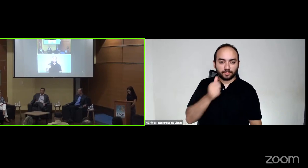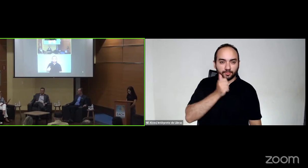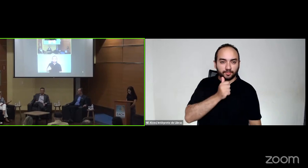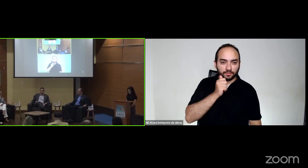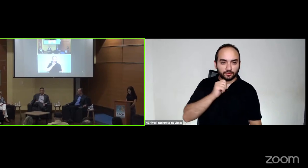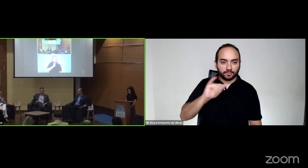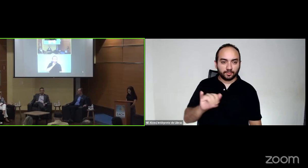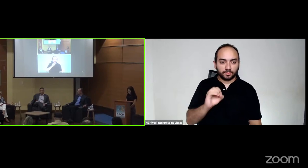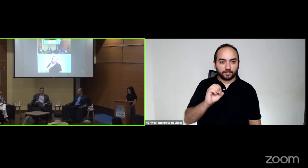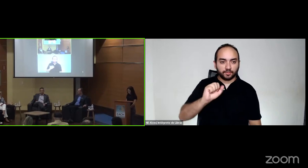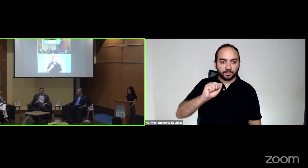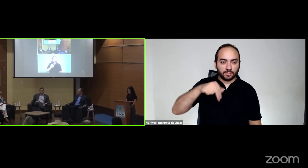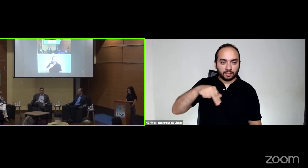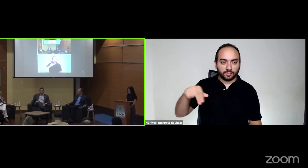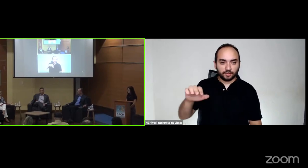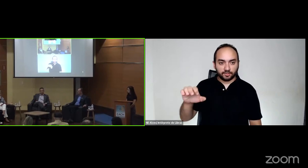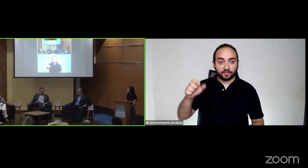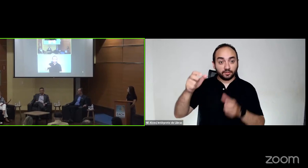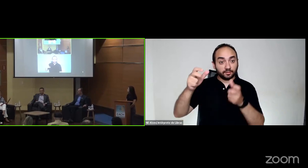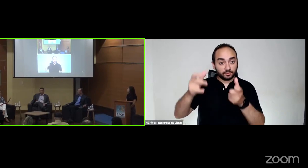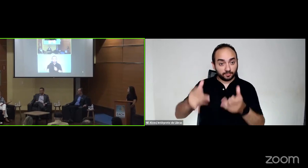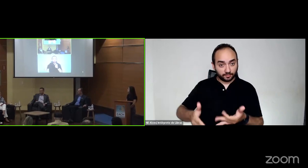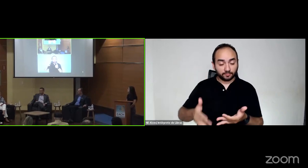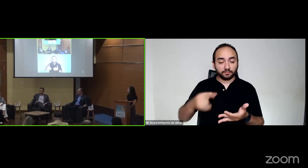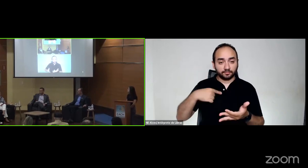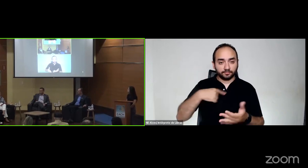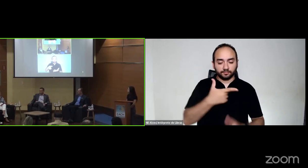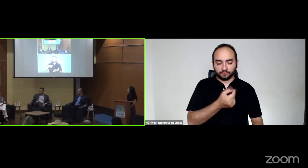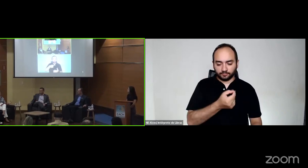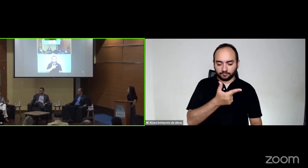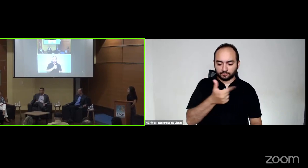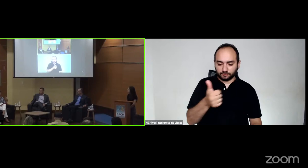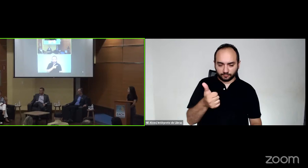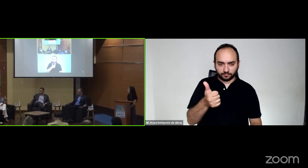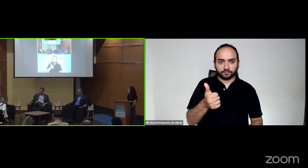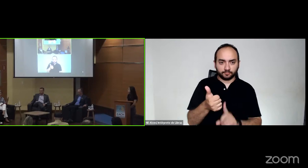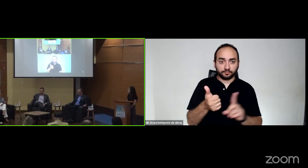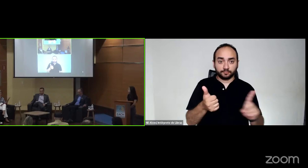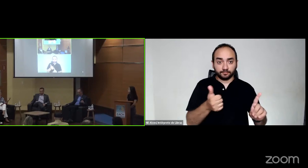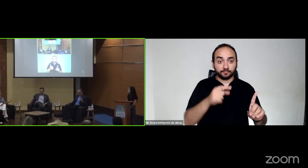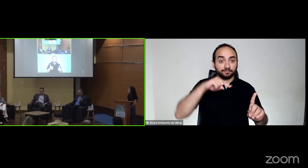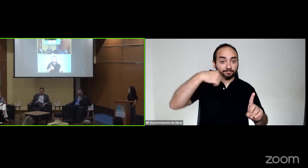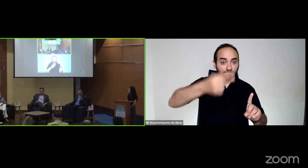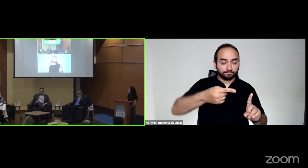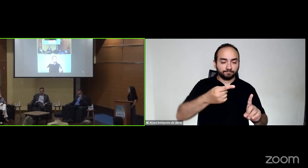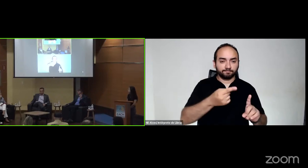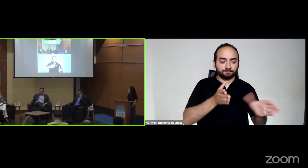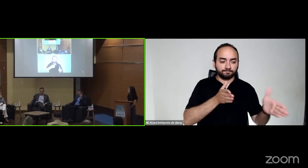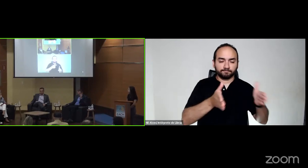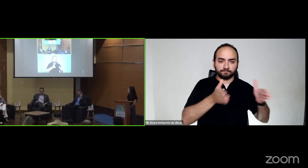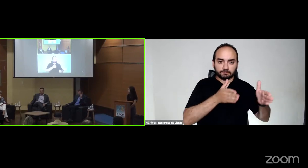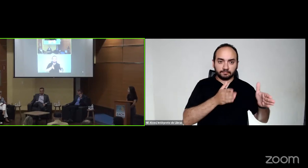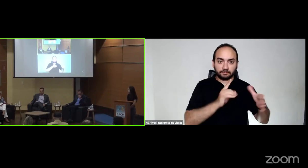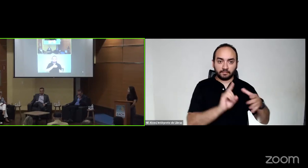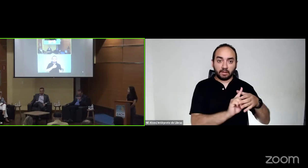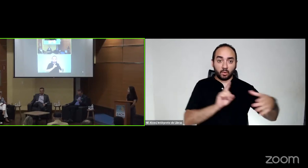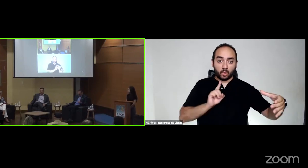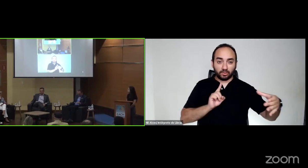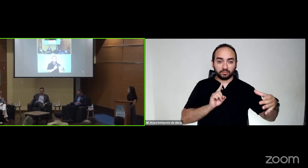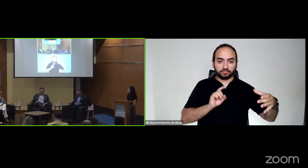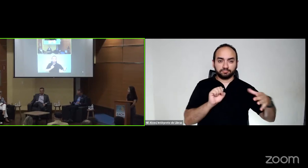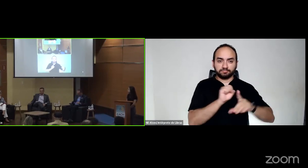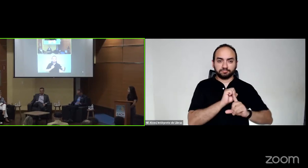e eu vou reforçar aqui para vocês, que em 2021, após um grande período de isolamento social,